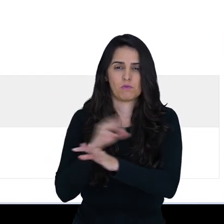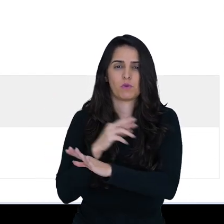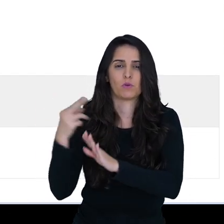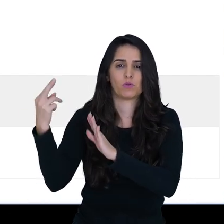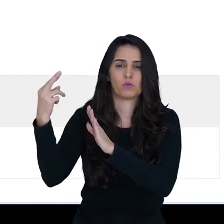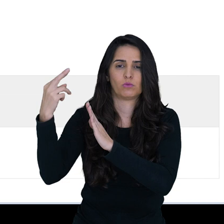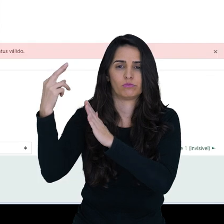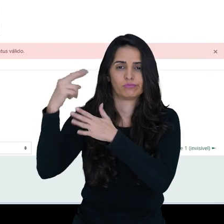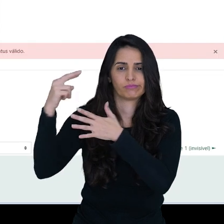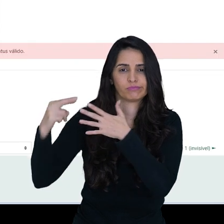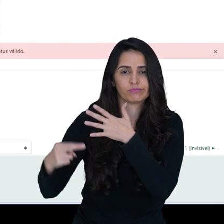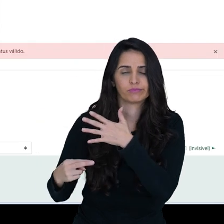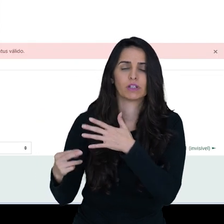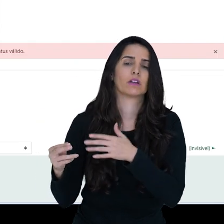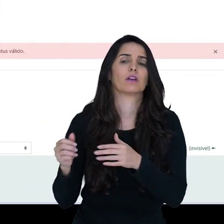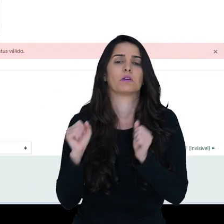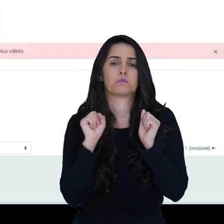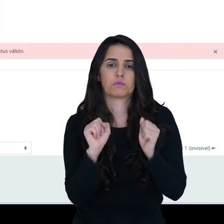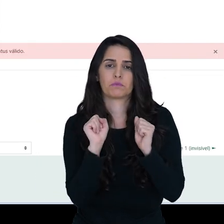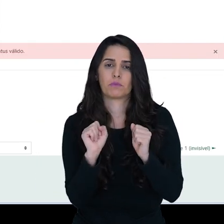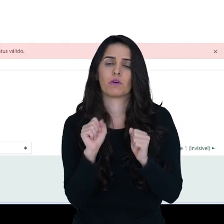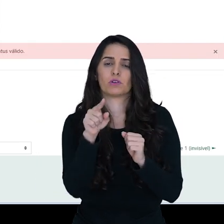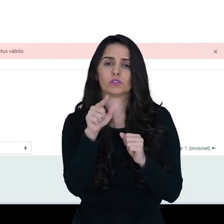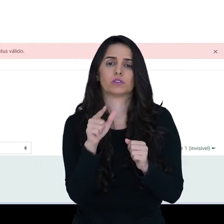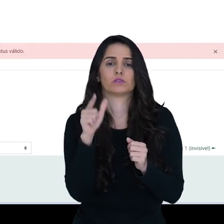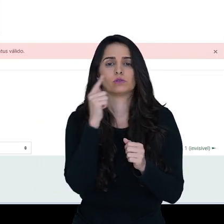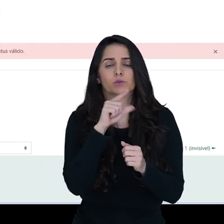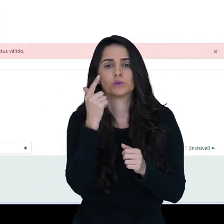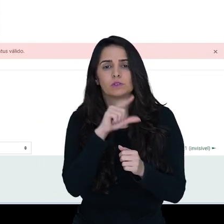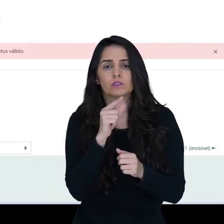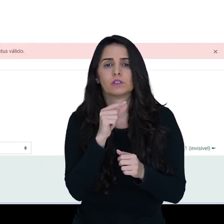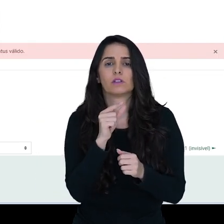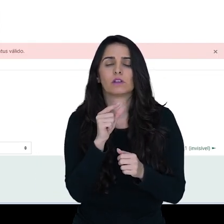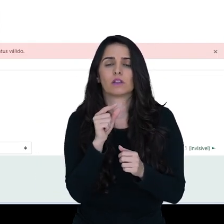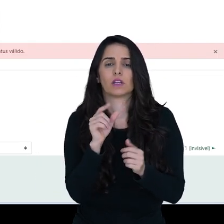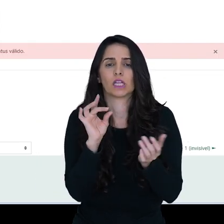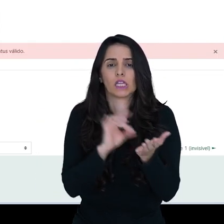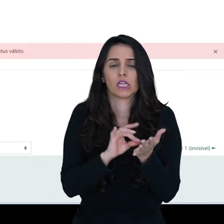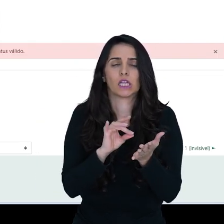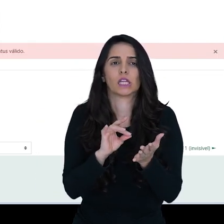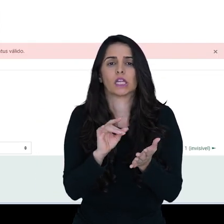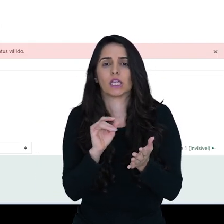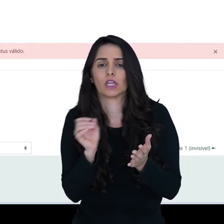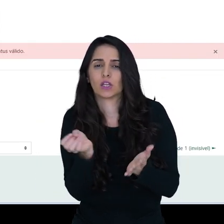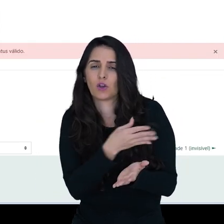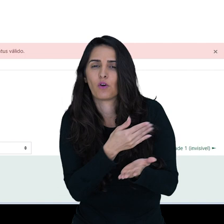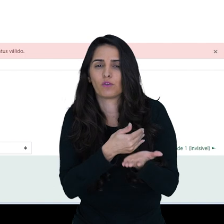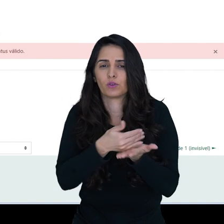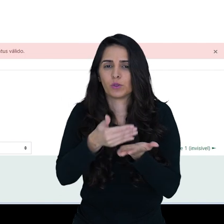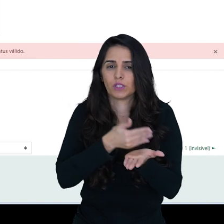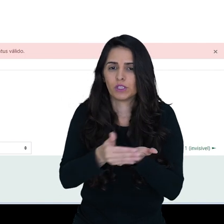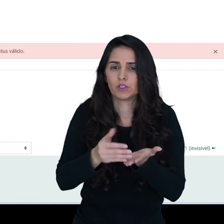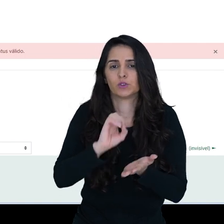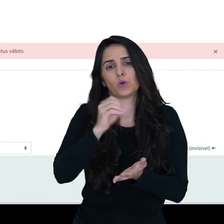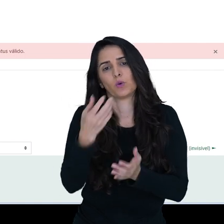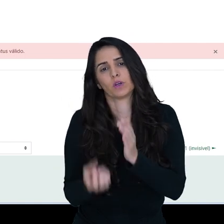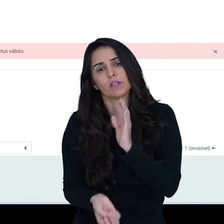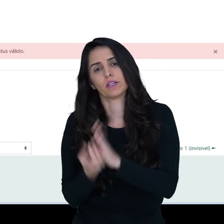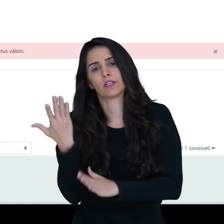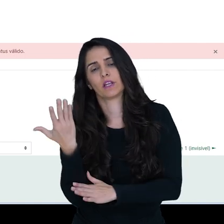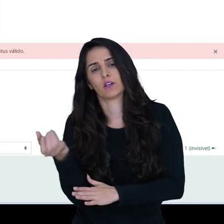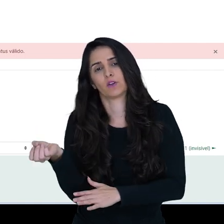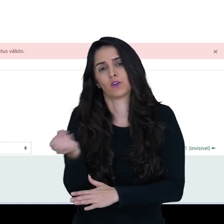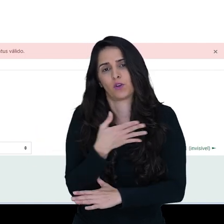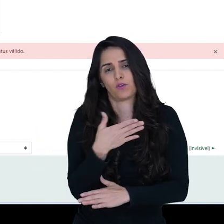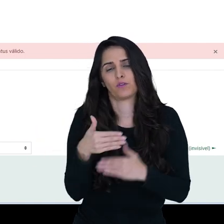Vamos mudar o método para a rubrica. E vamos então ter as opções de definir uma nova avaliação do início. Ou